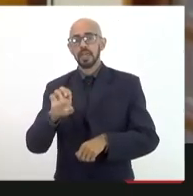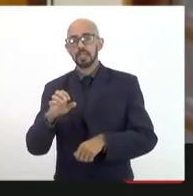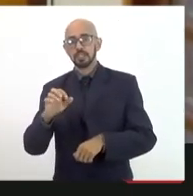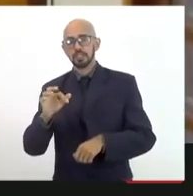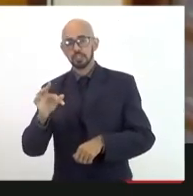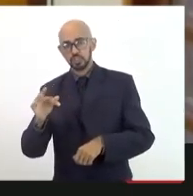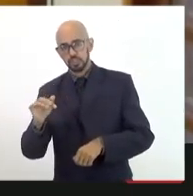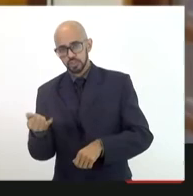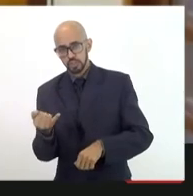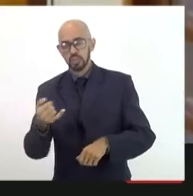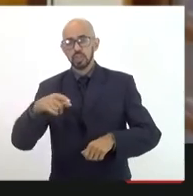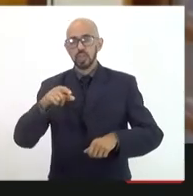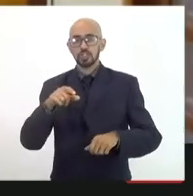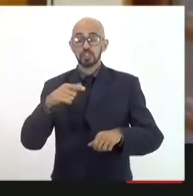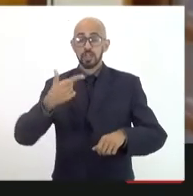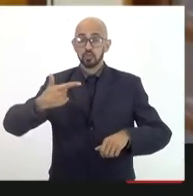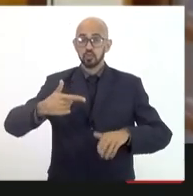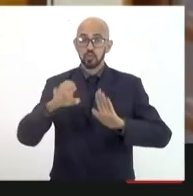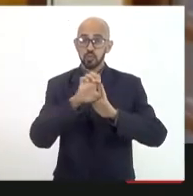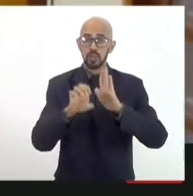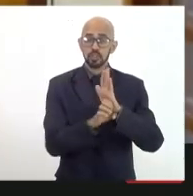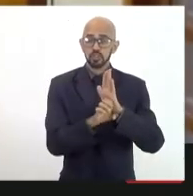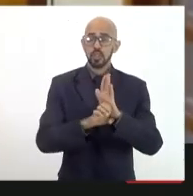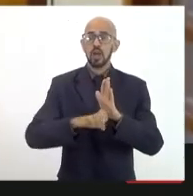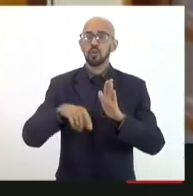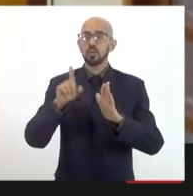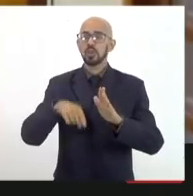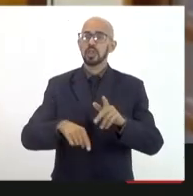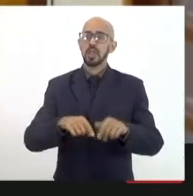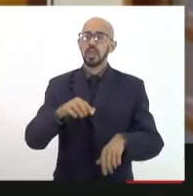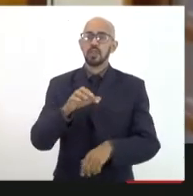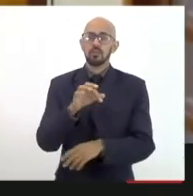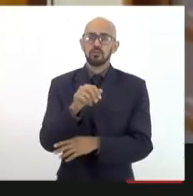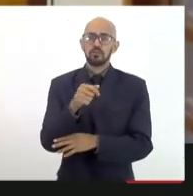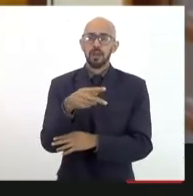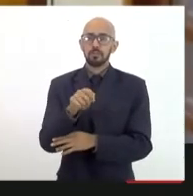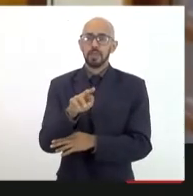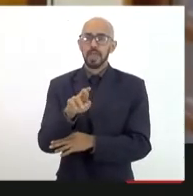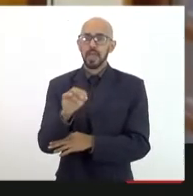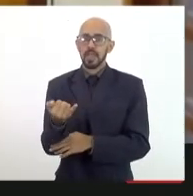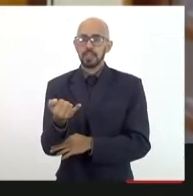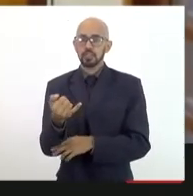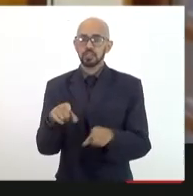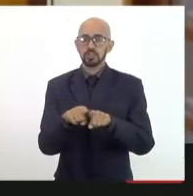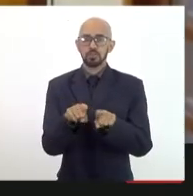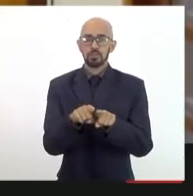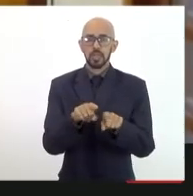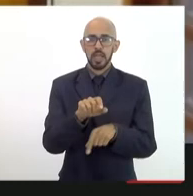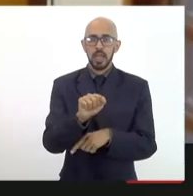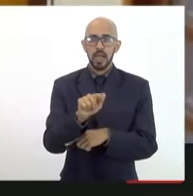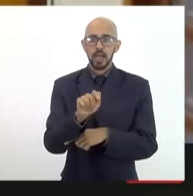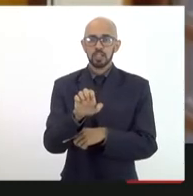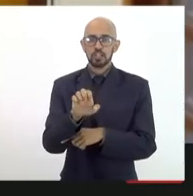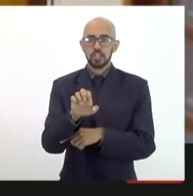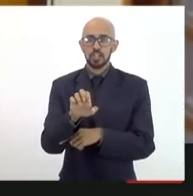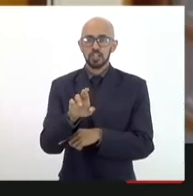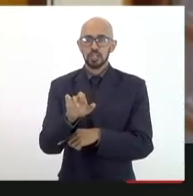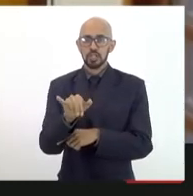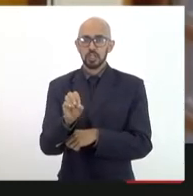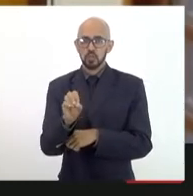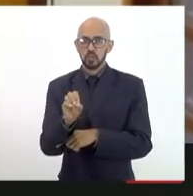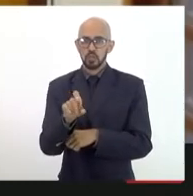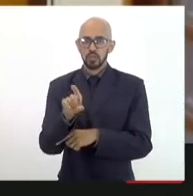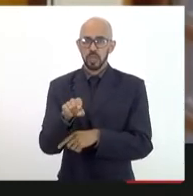edital, que é um edital envolvendo FAPERJ e a GRI, recursos não